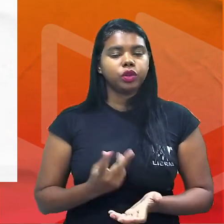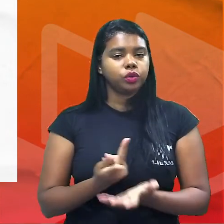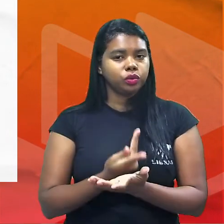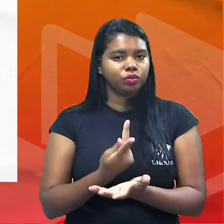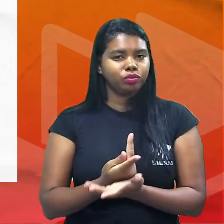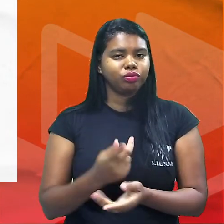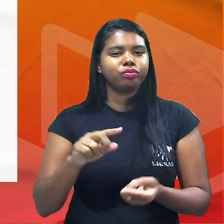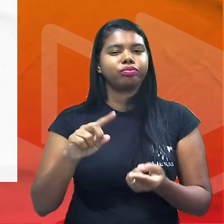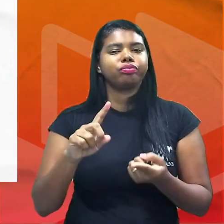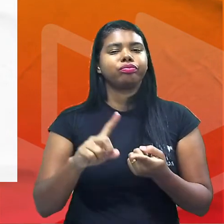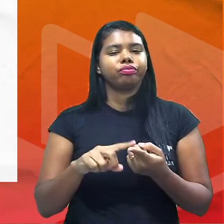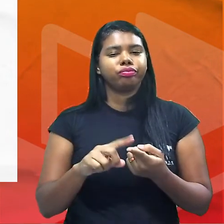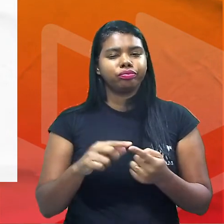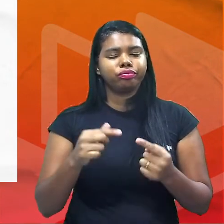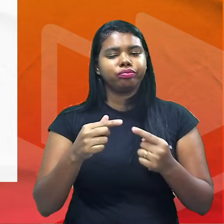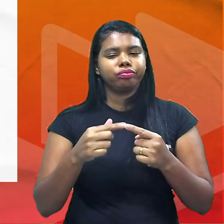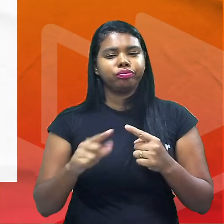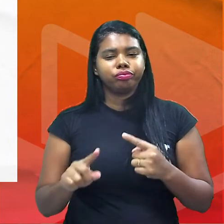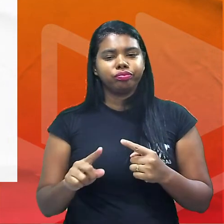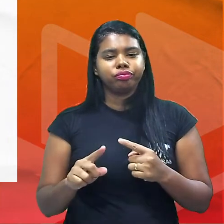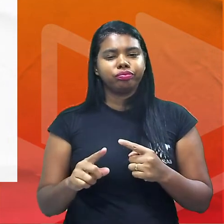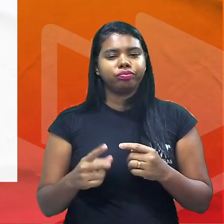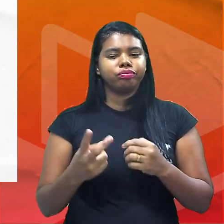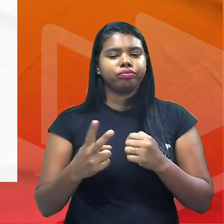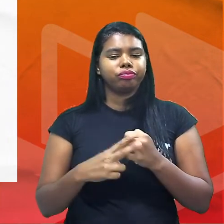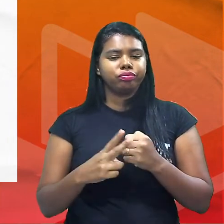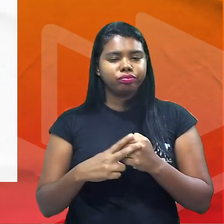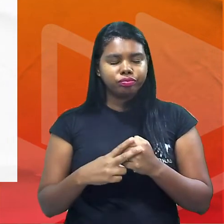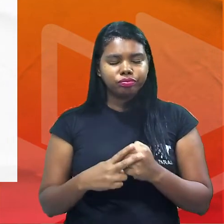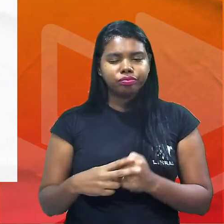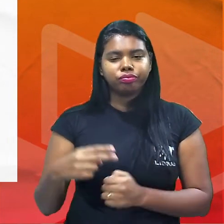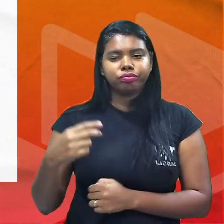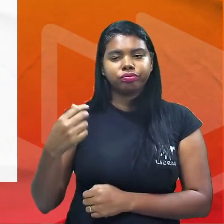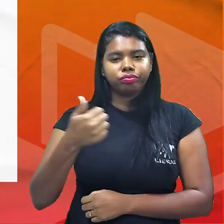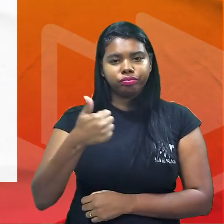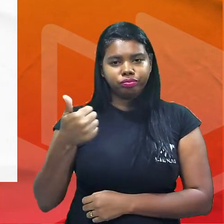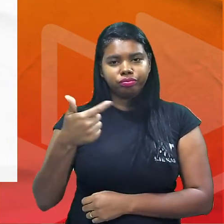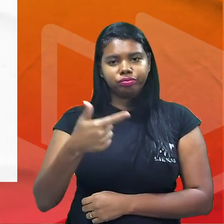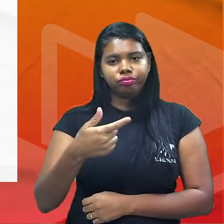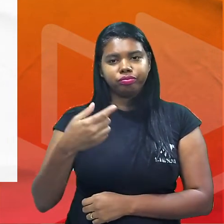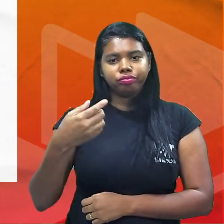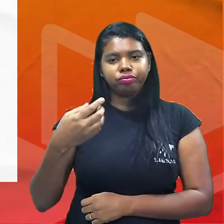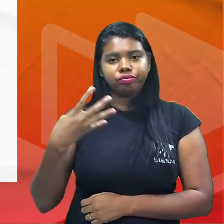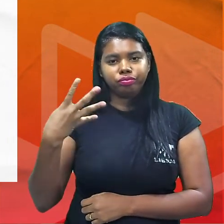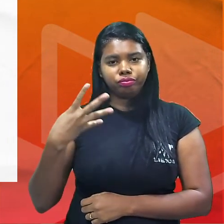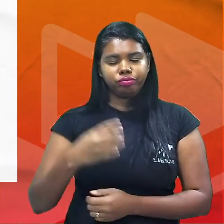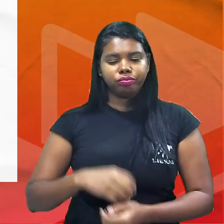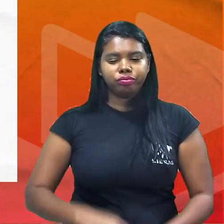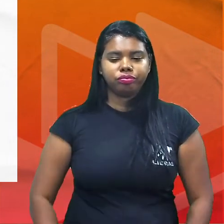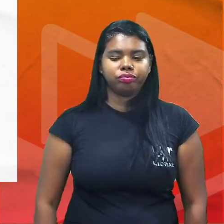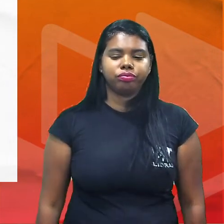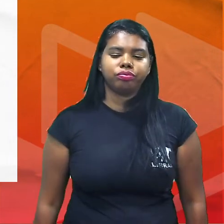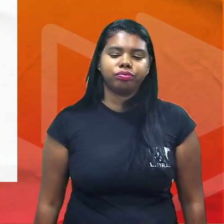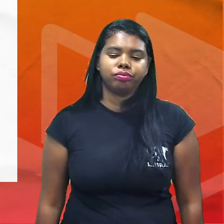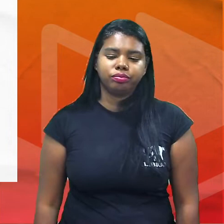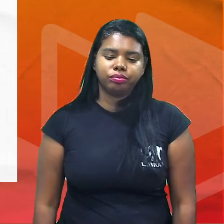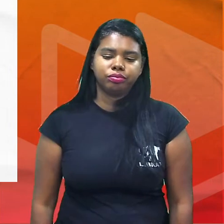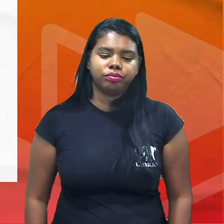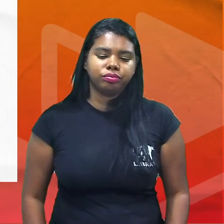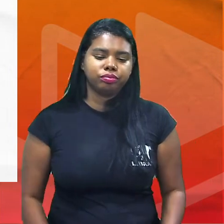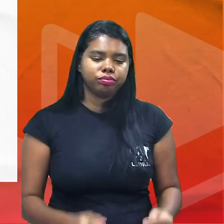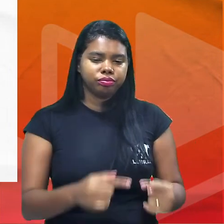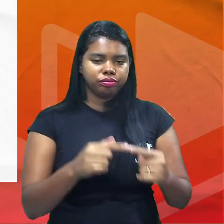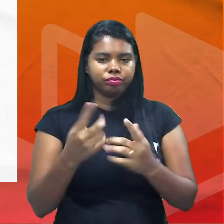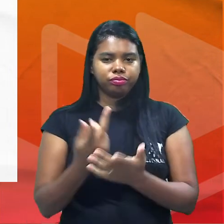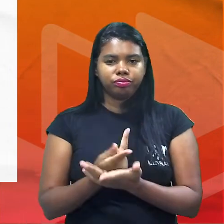também de concordância verbal então o item 1 o item 2 e o item 4 estão com a concordância